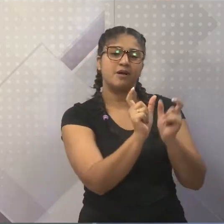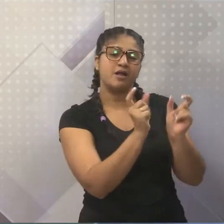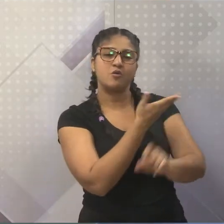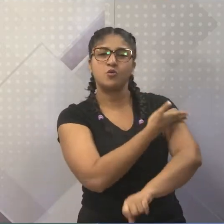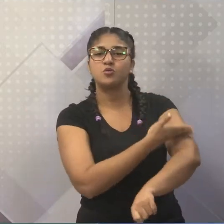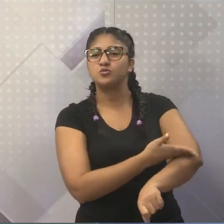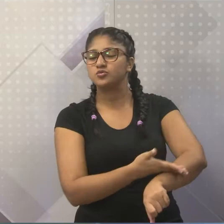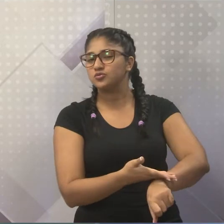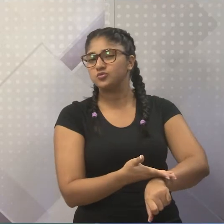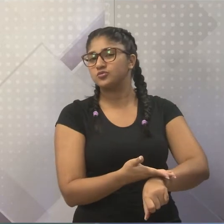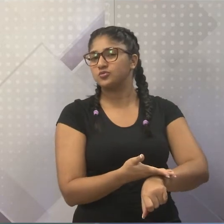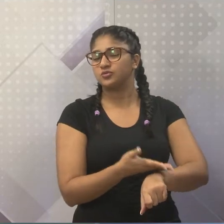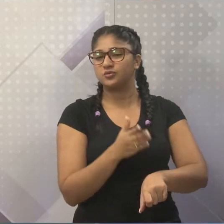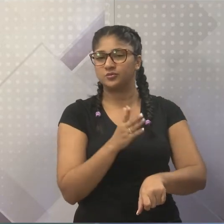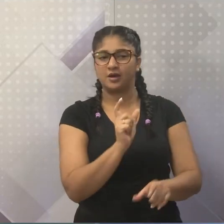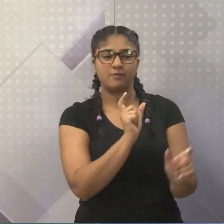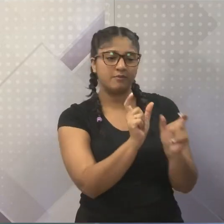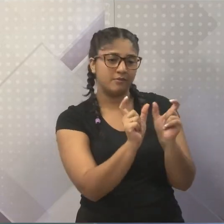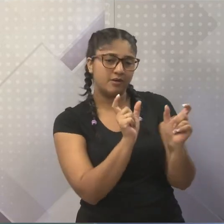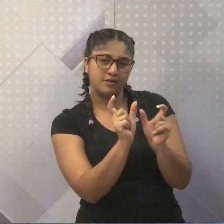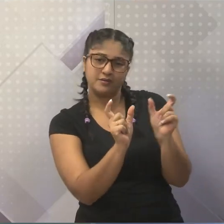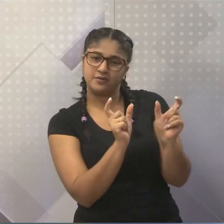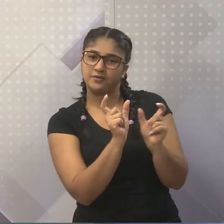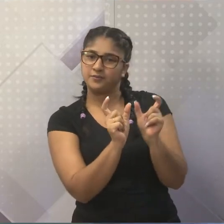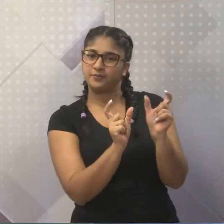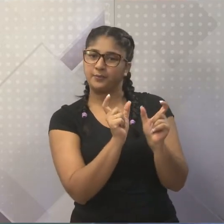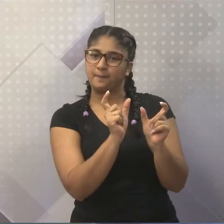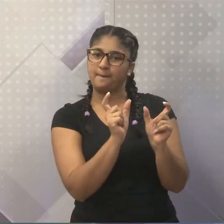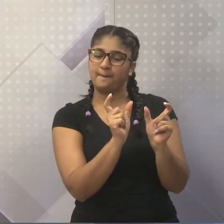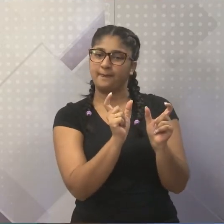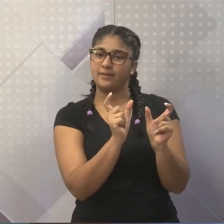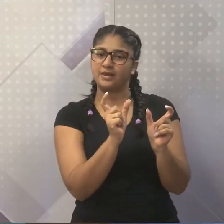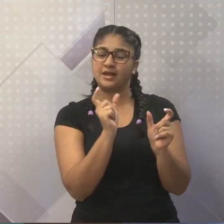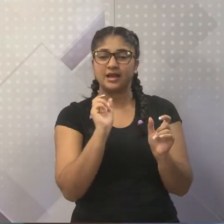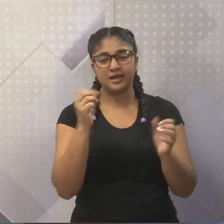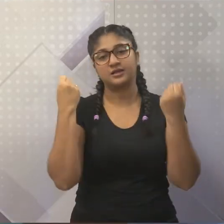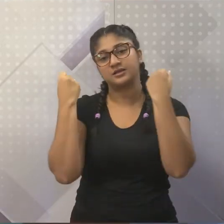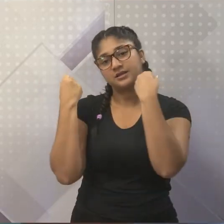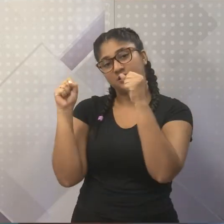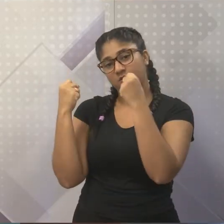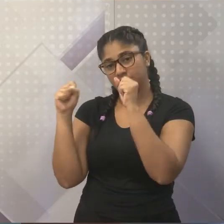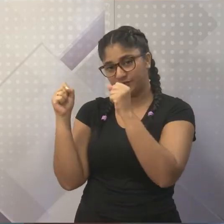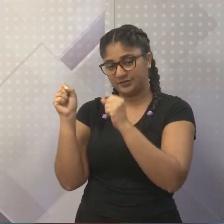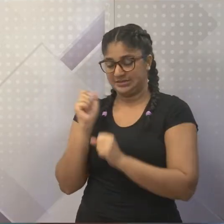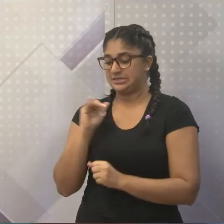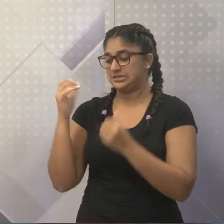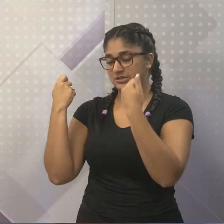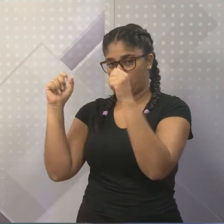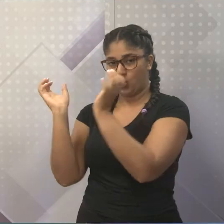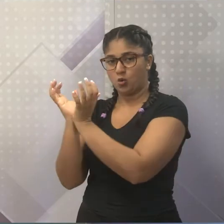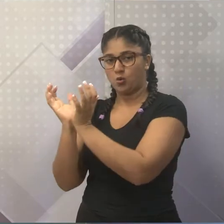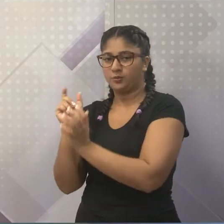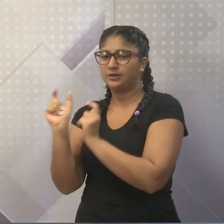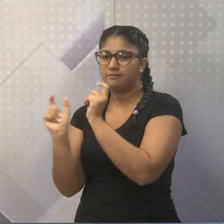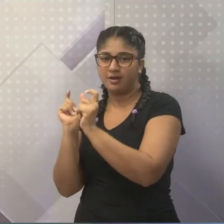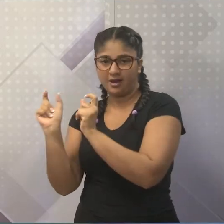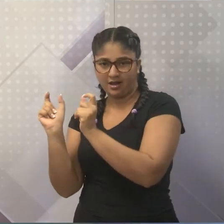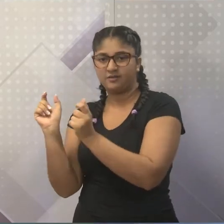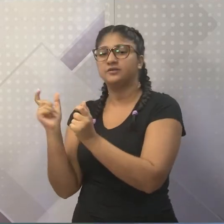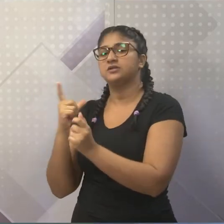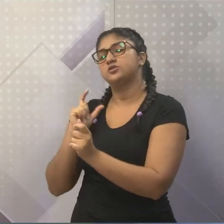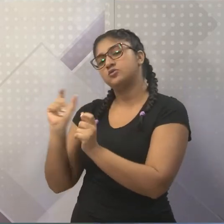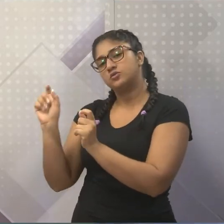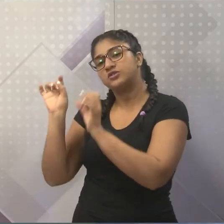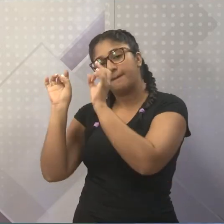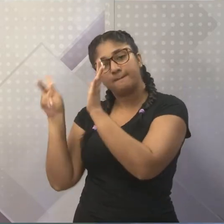língua portuguesa, nós usamos alguns elementos que a educação física não se usa. Já a educação física, se usa algum